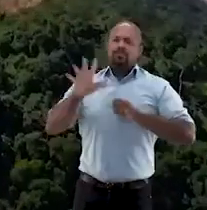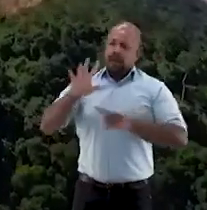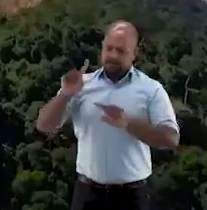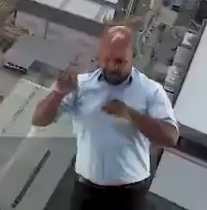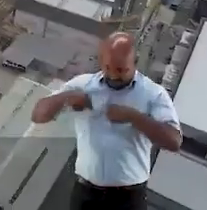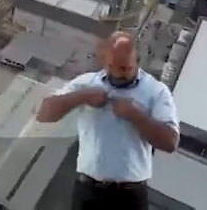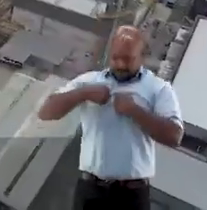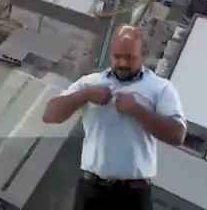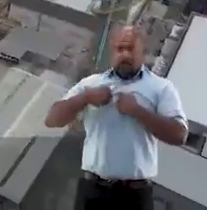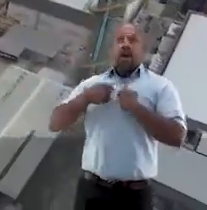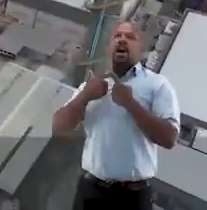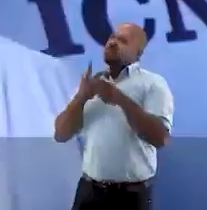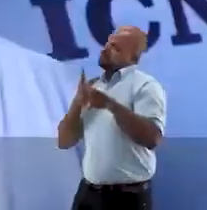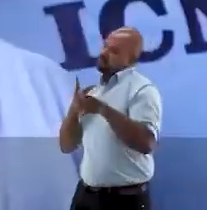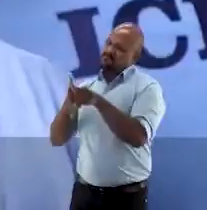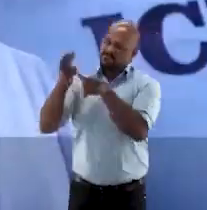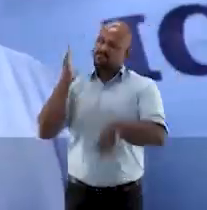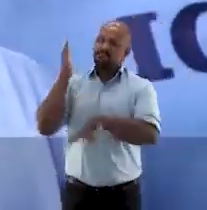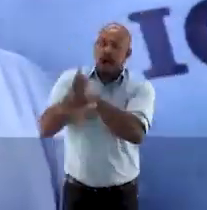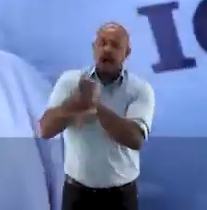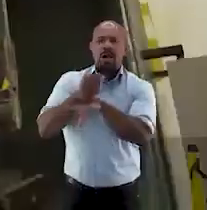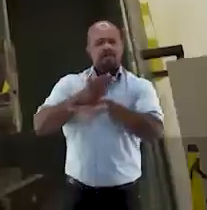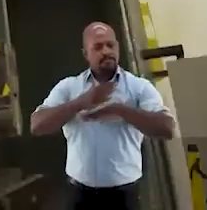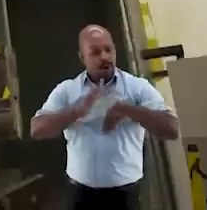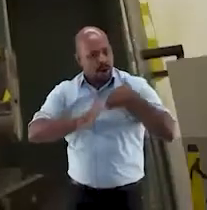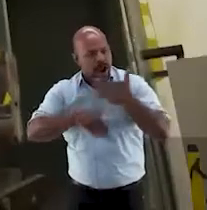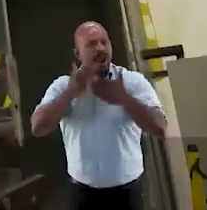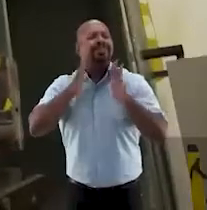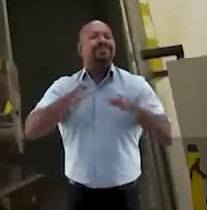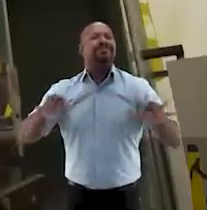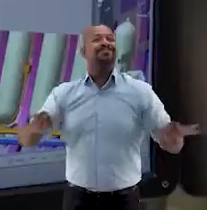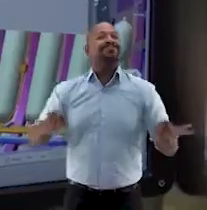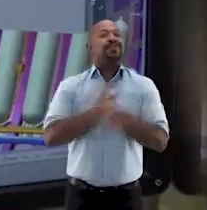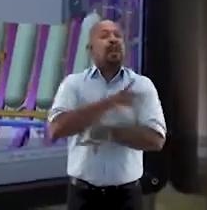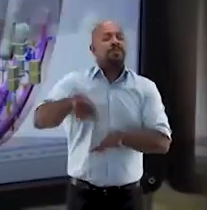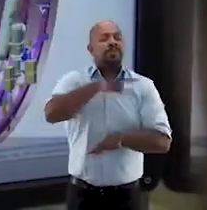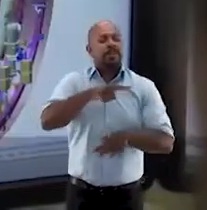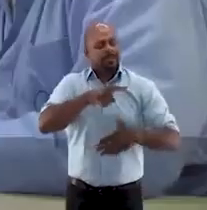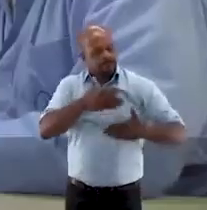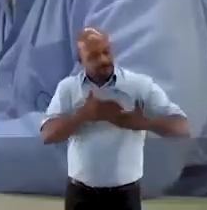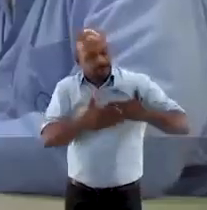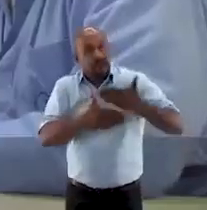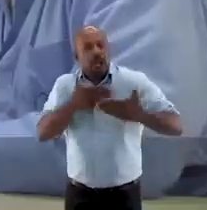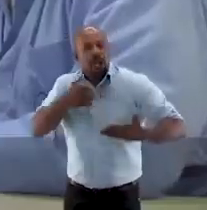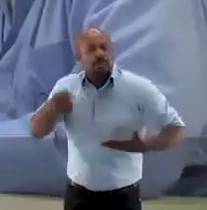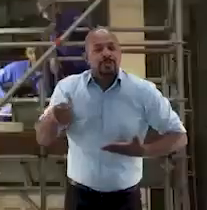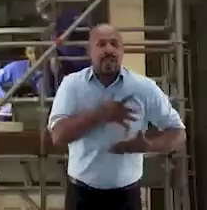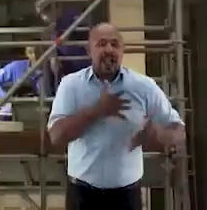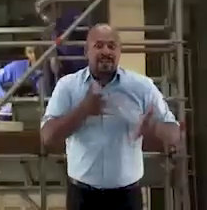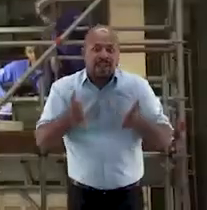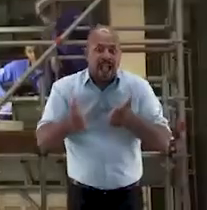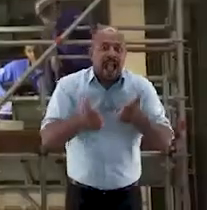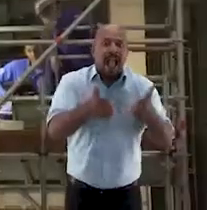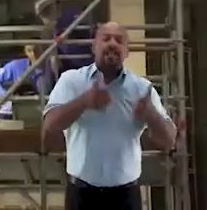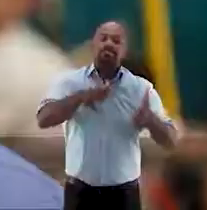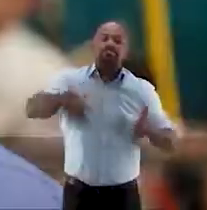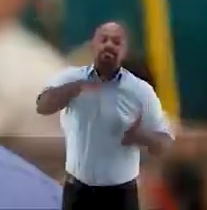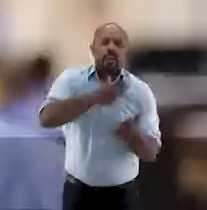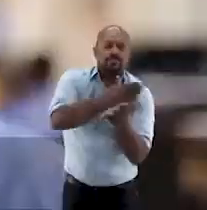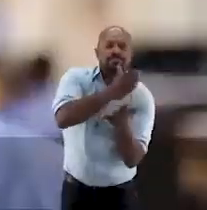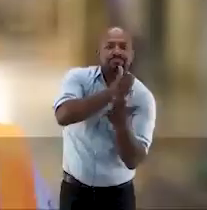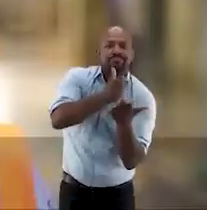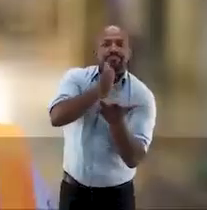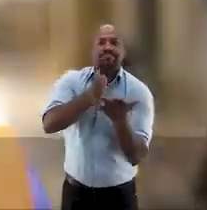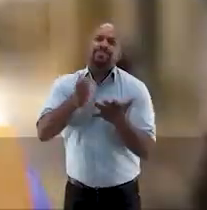Fomos desafiados. Vencemos. Evoluímos e estamos preparados para navegar por novos caminhos na indústria